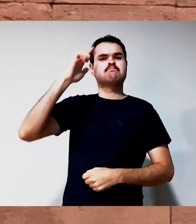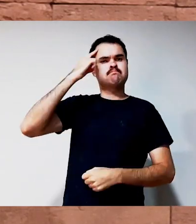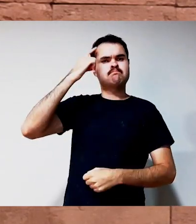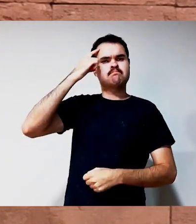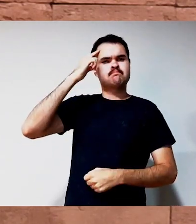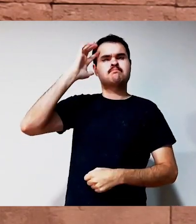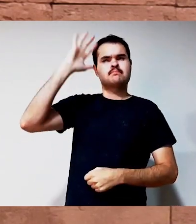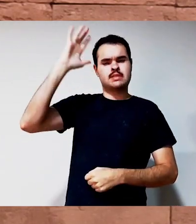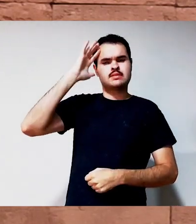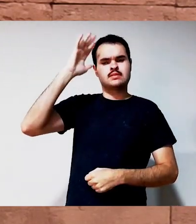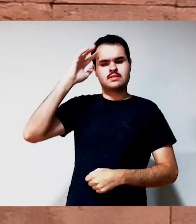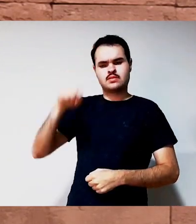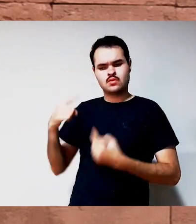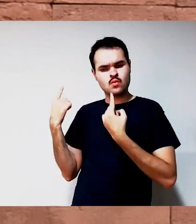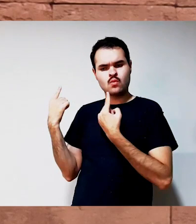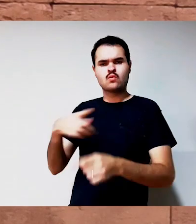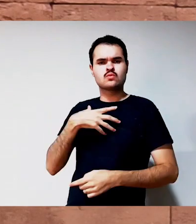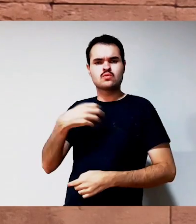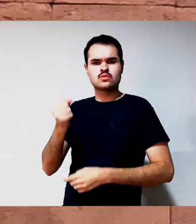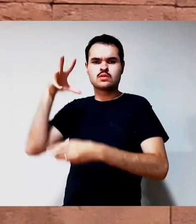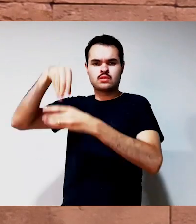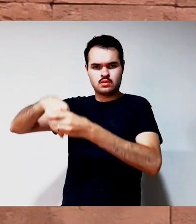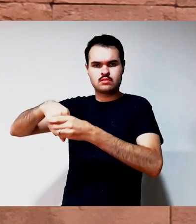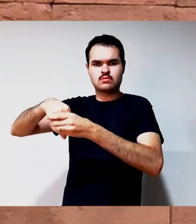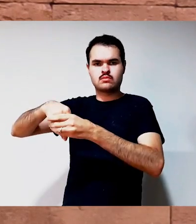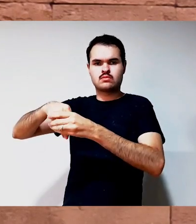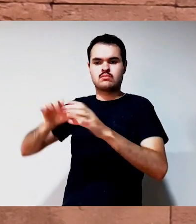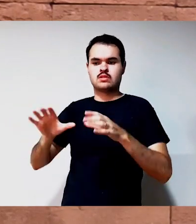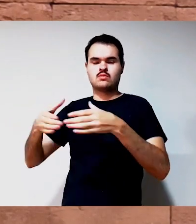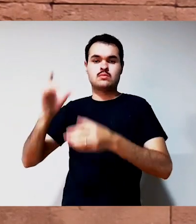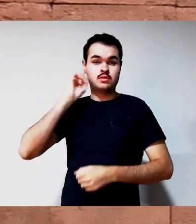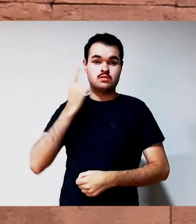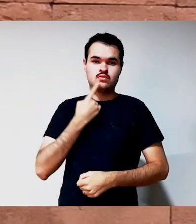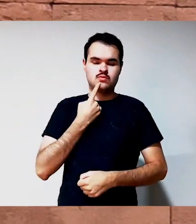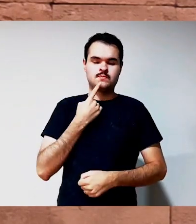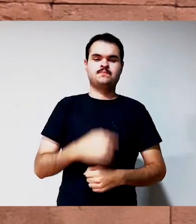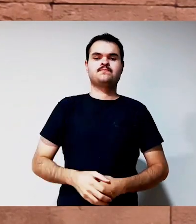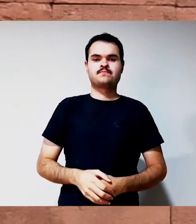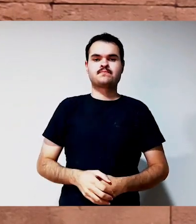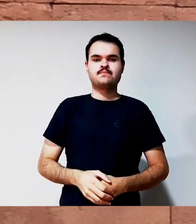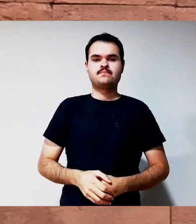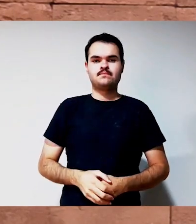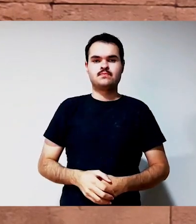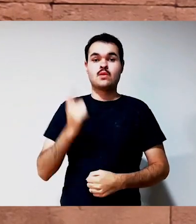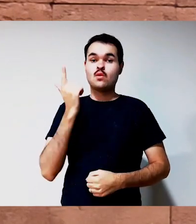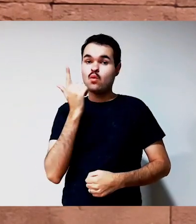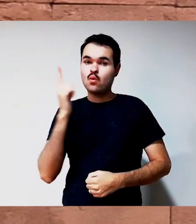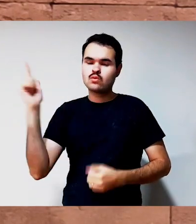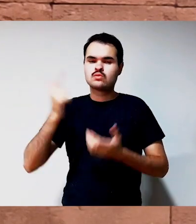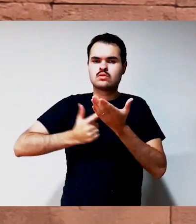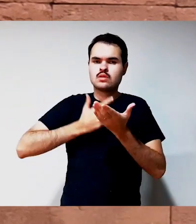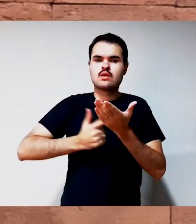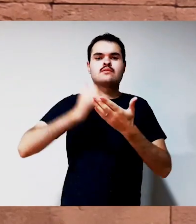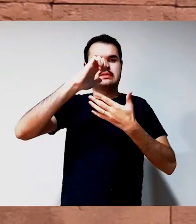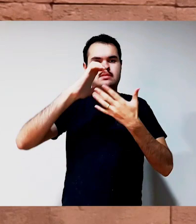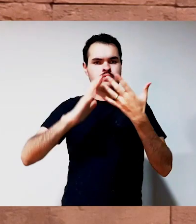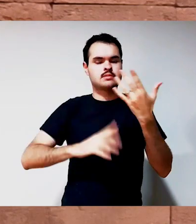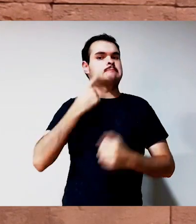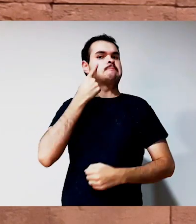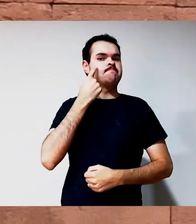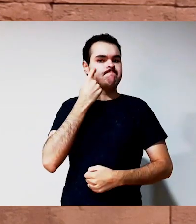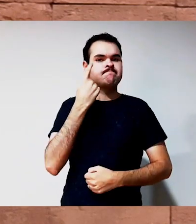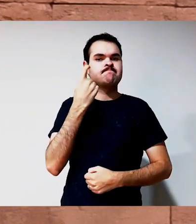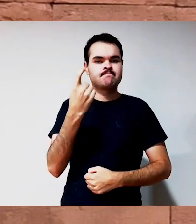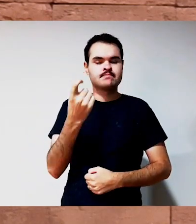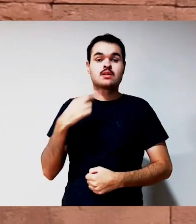conhecido como o Setembro Verde, para falar sobre o combate ao suicídio dentro da comunidade surda. Outro livro em